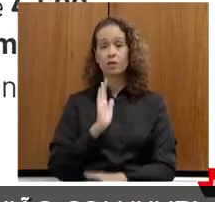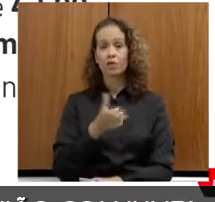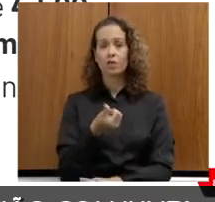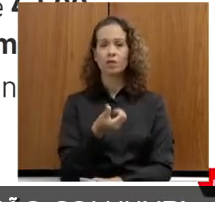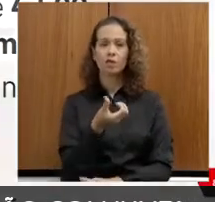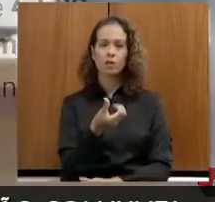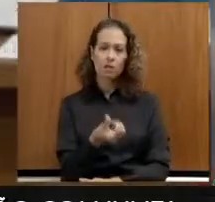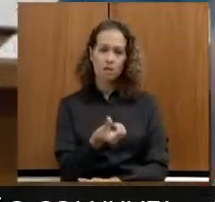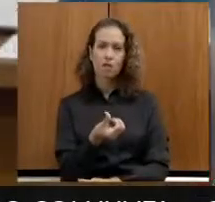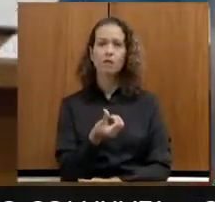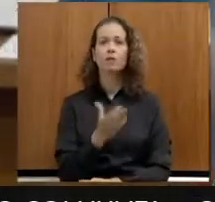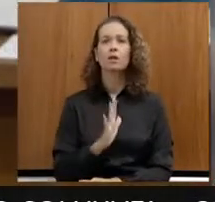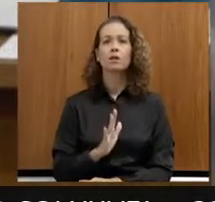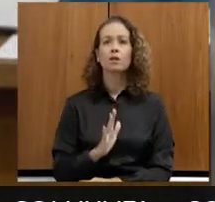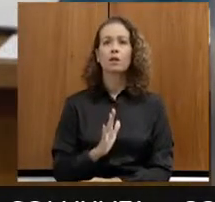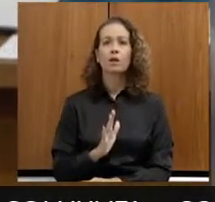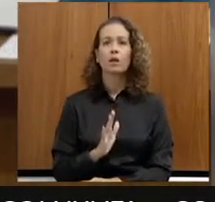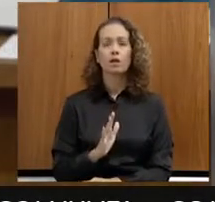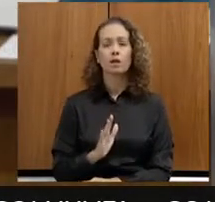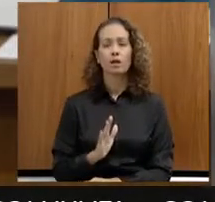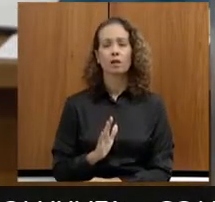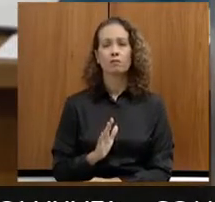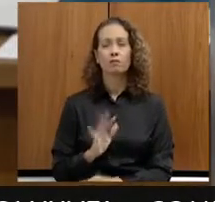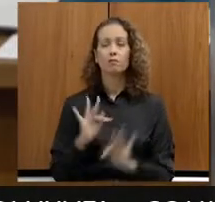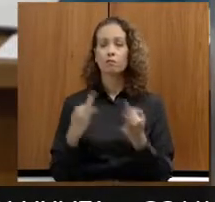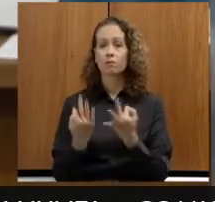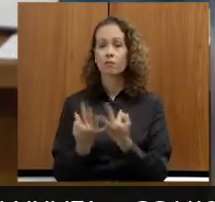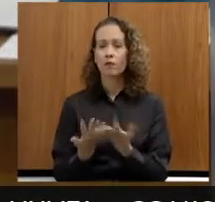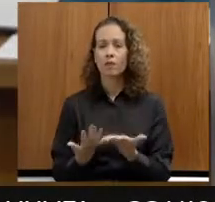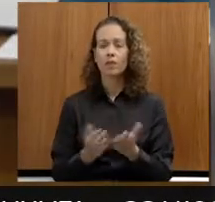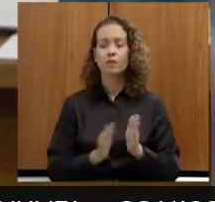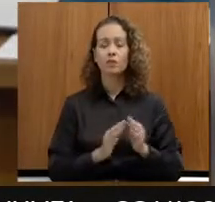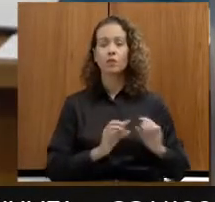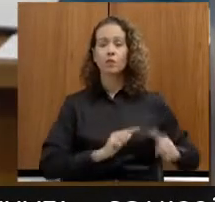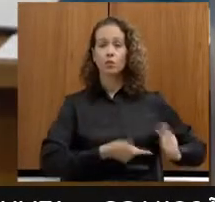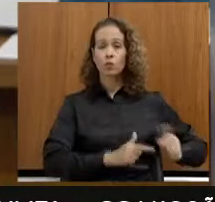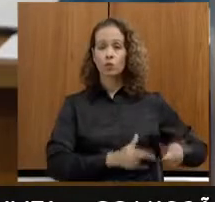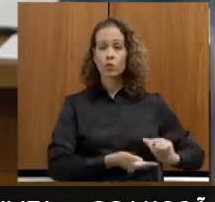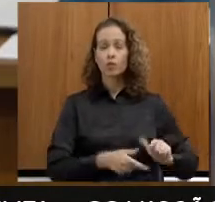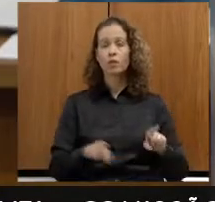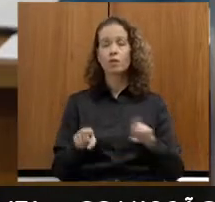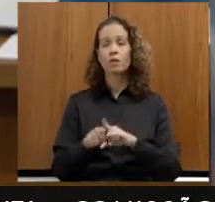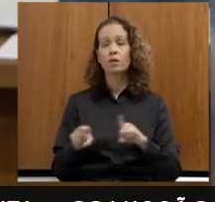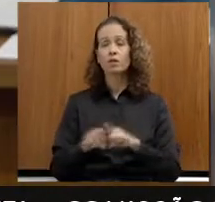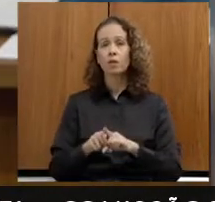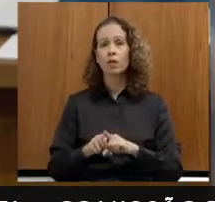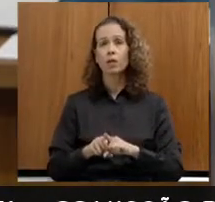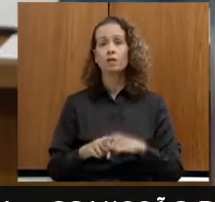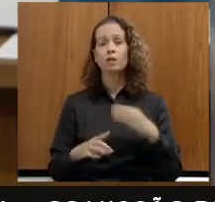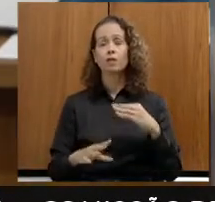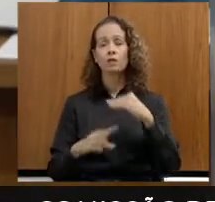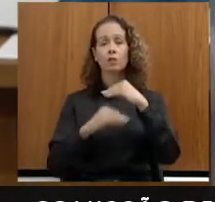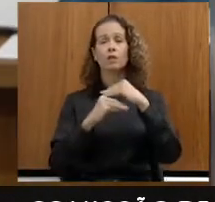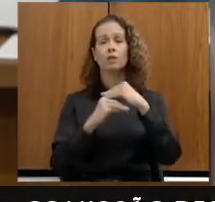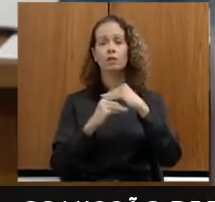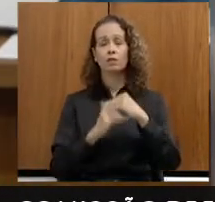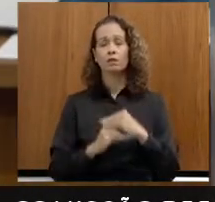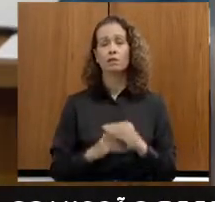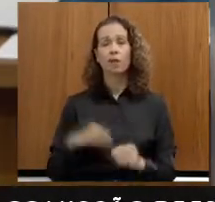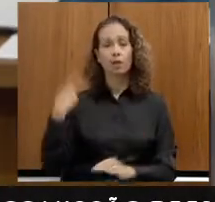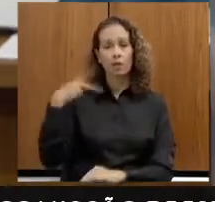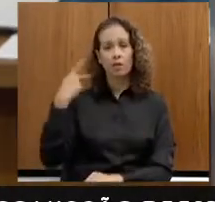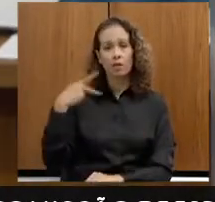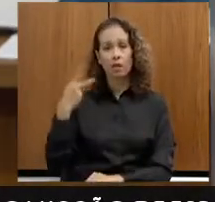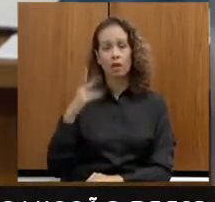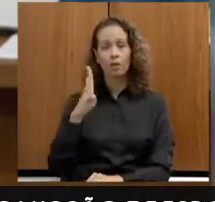Vale do Mucuri, e com um gasto de 1.326.000 de emenda parlamentar do Bloco Sol Minas Gerais. E aqui